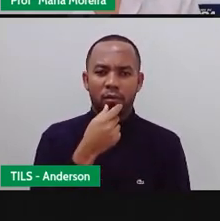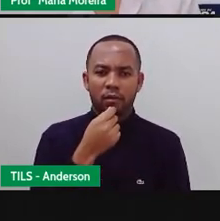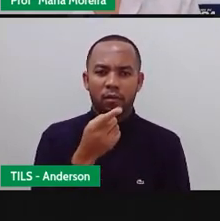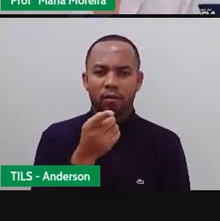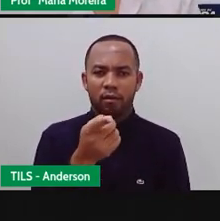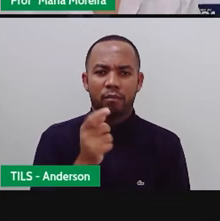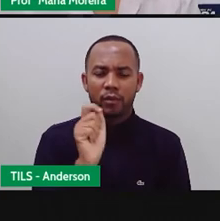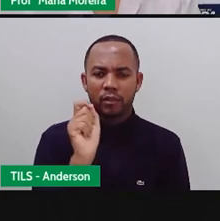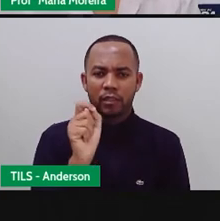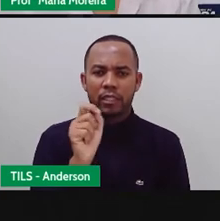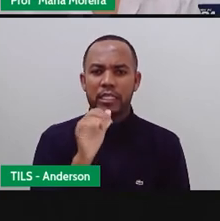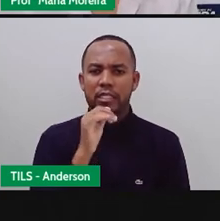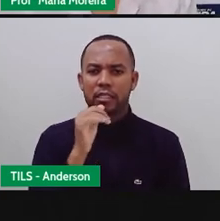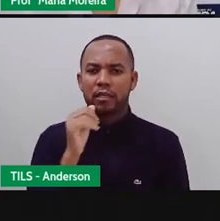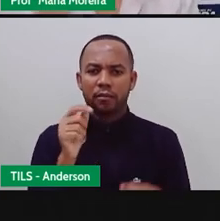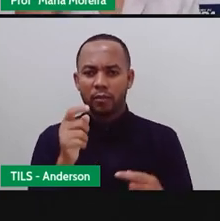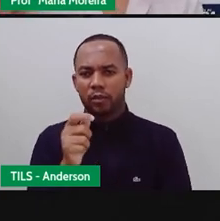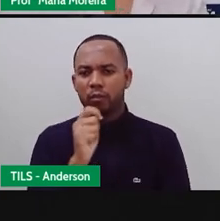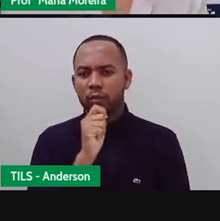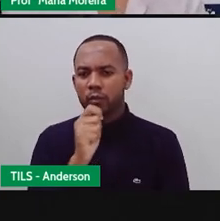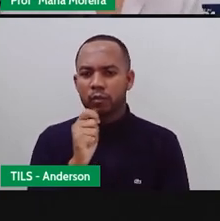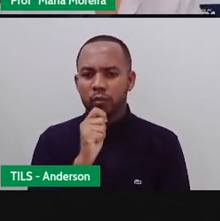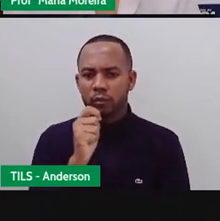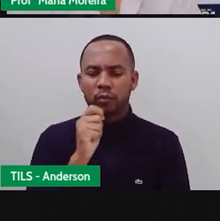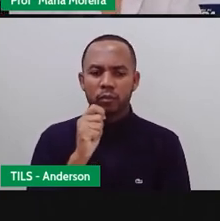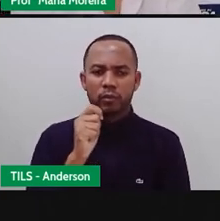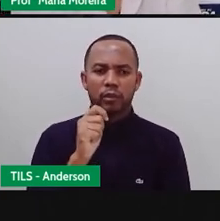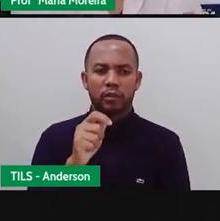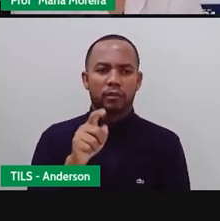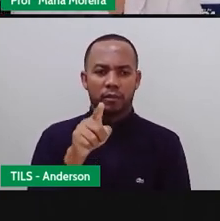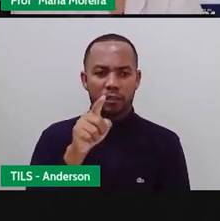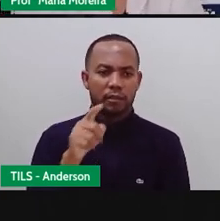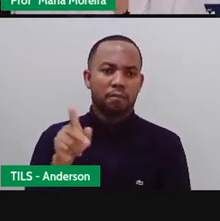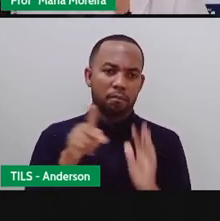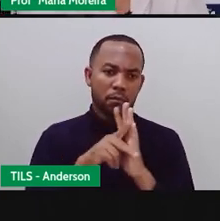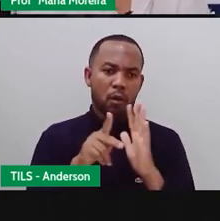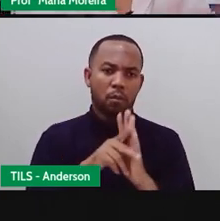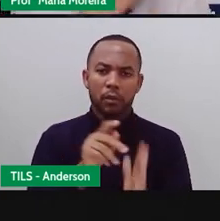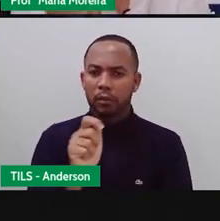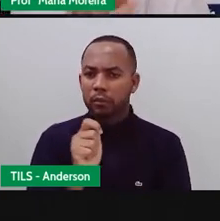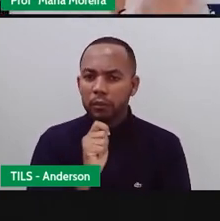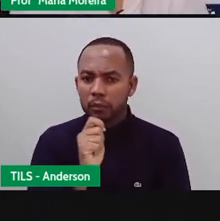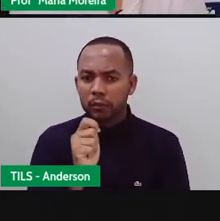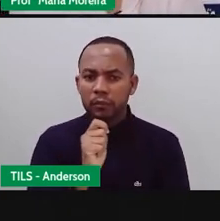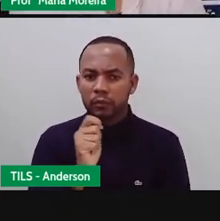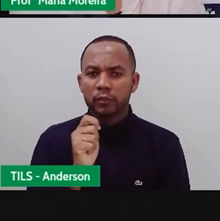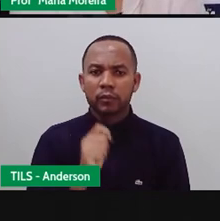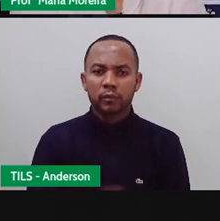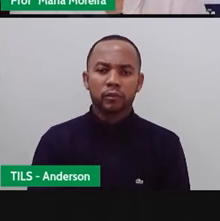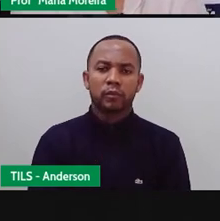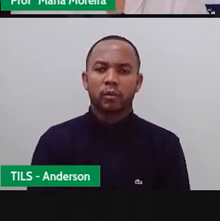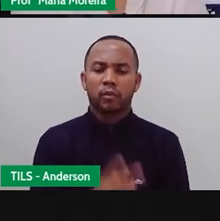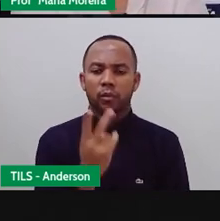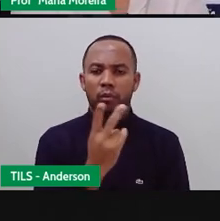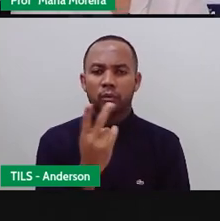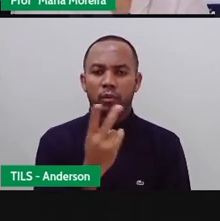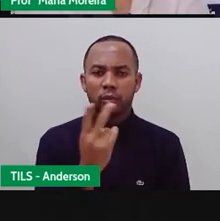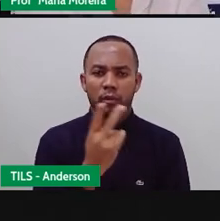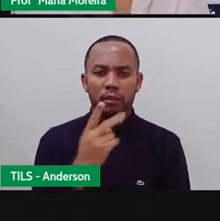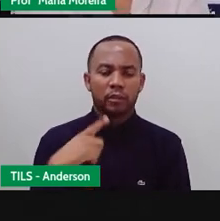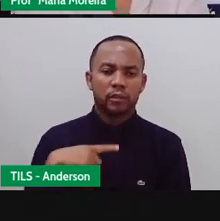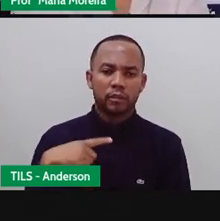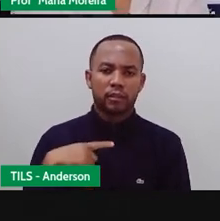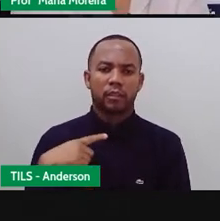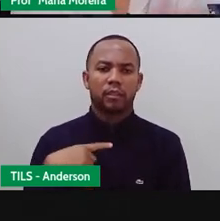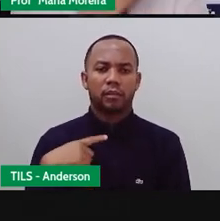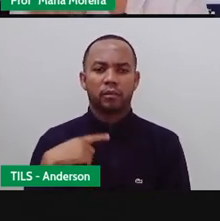aqui nas nossas aulas, e Edson Muritiba. Edson Muritiba é o repórter da TV Subaé. E Rafael Velami, que tem um blog aí, que é o